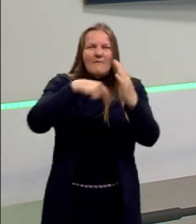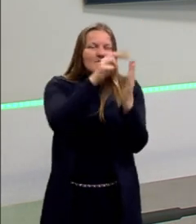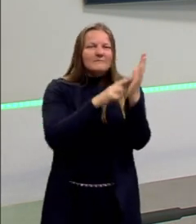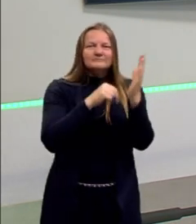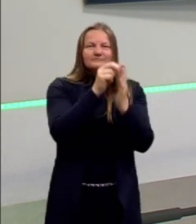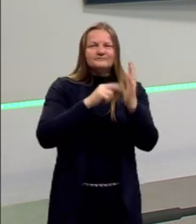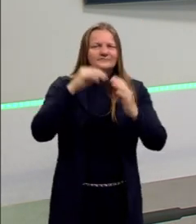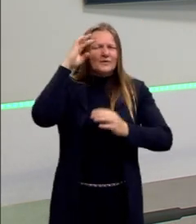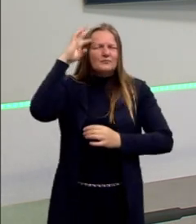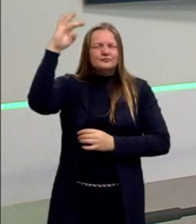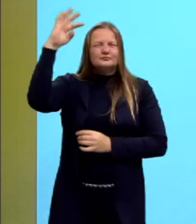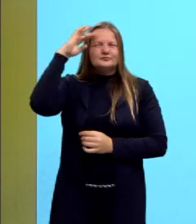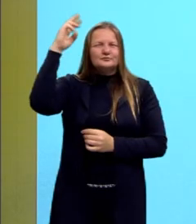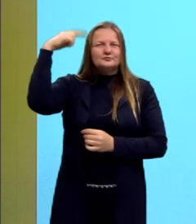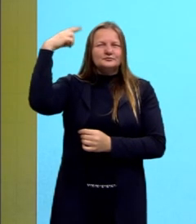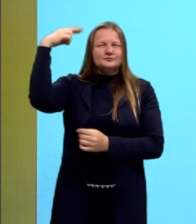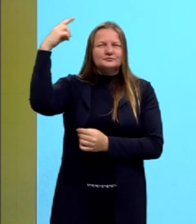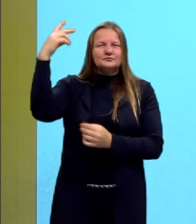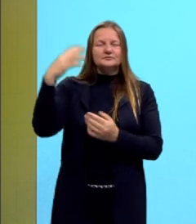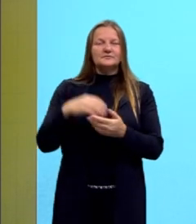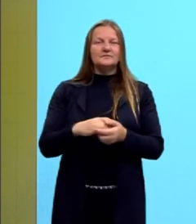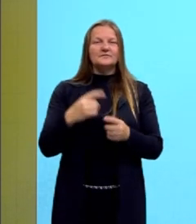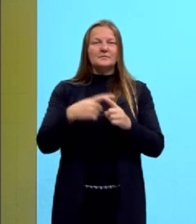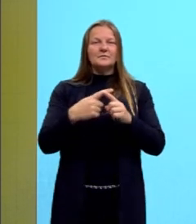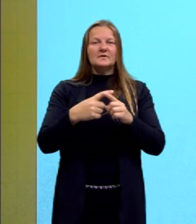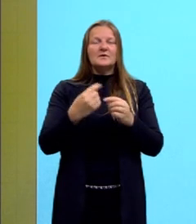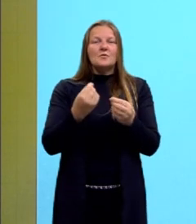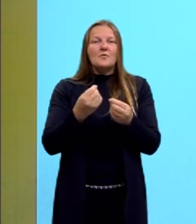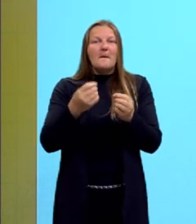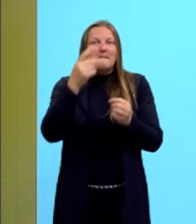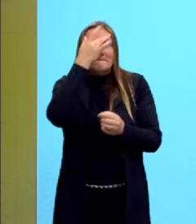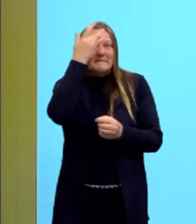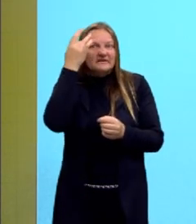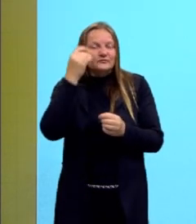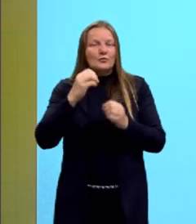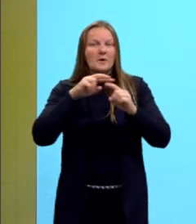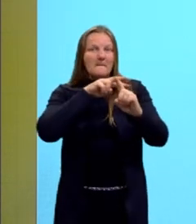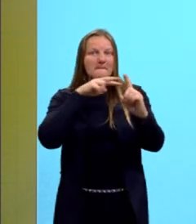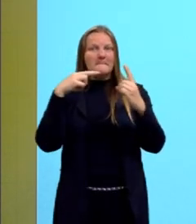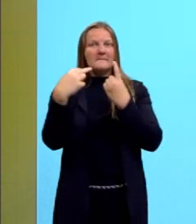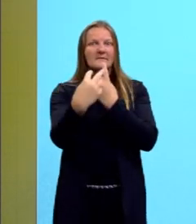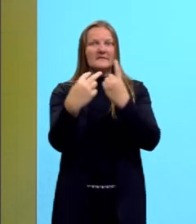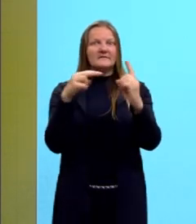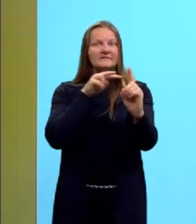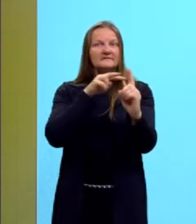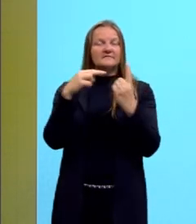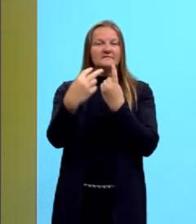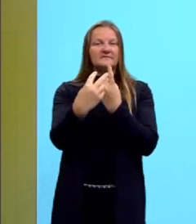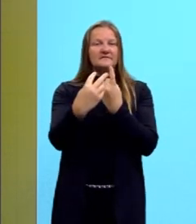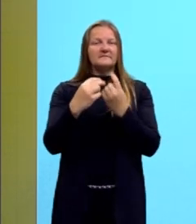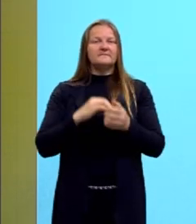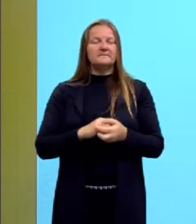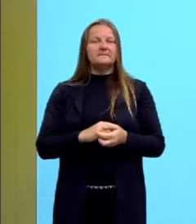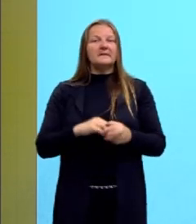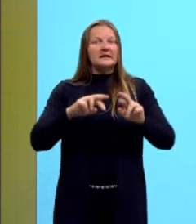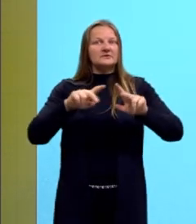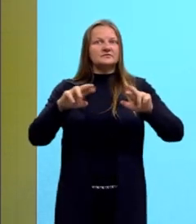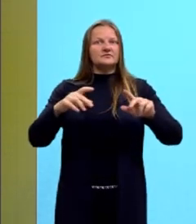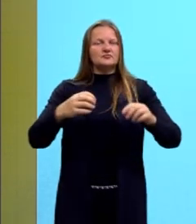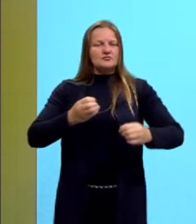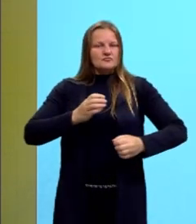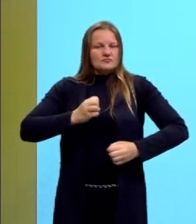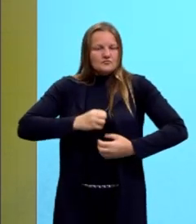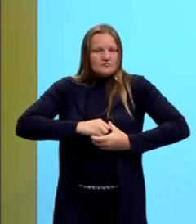trazendo uma utilização da reação automática. Nessa perspectiva, o artista deve deixar-se levar pelo impulso,